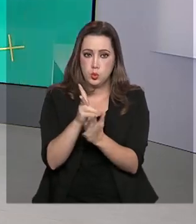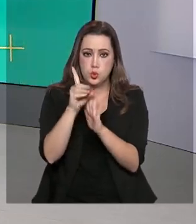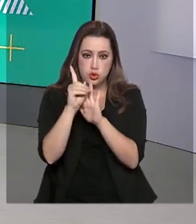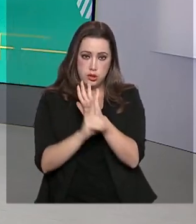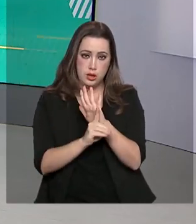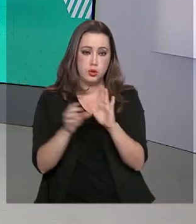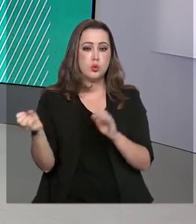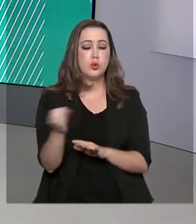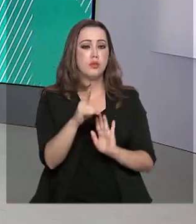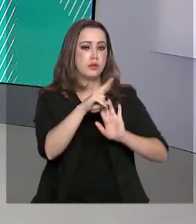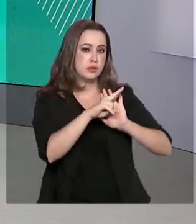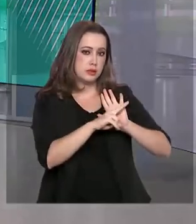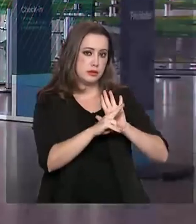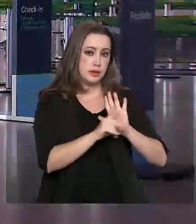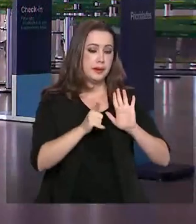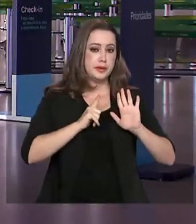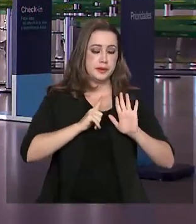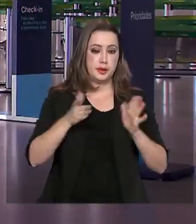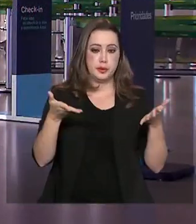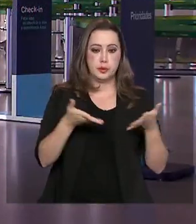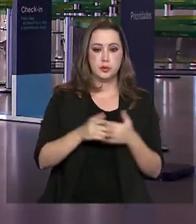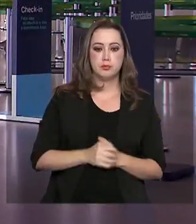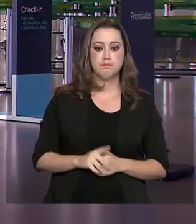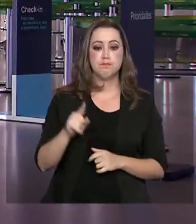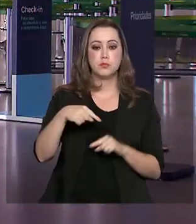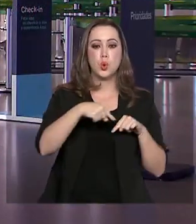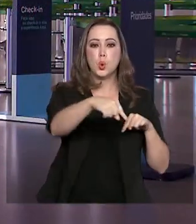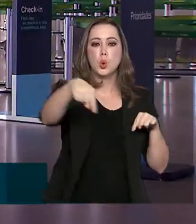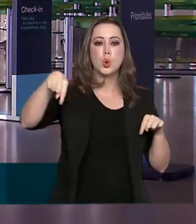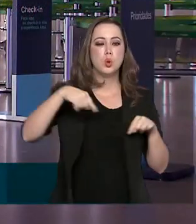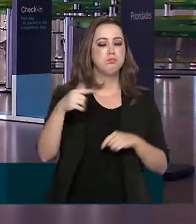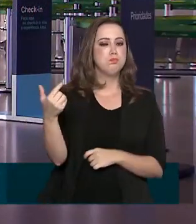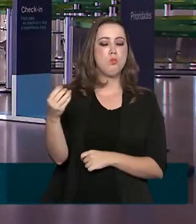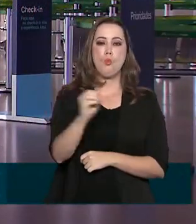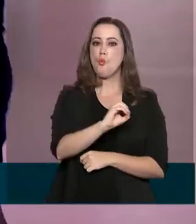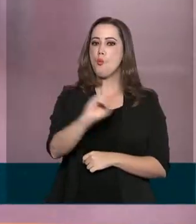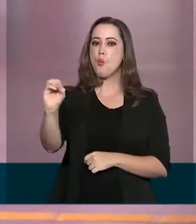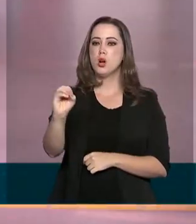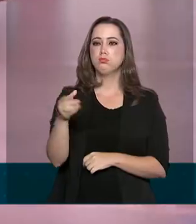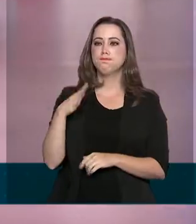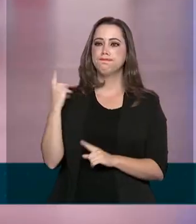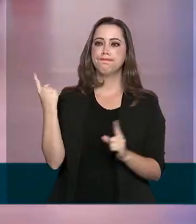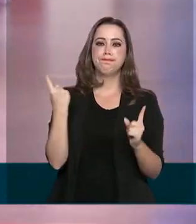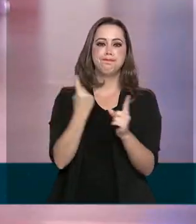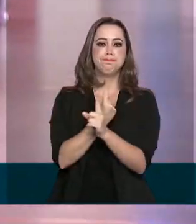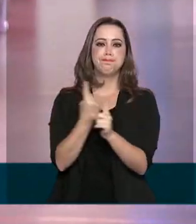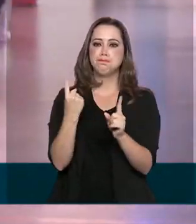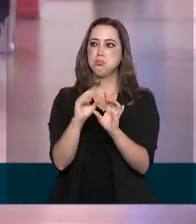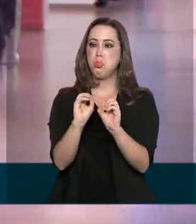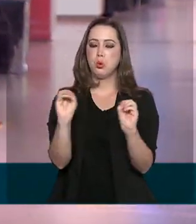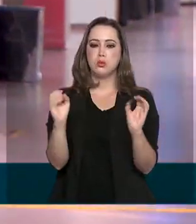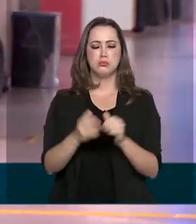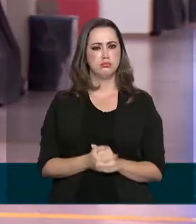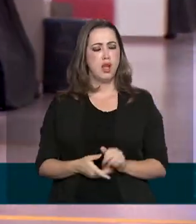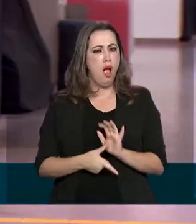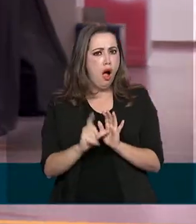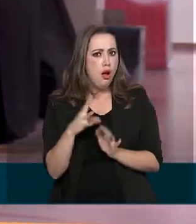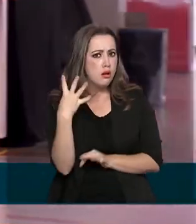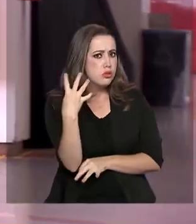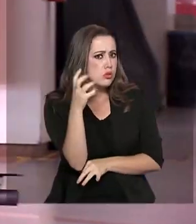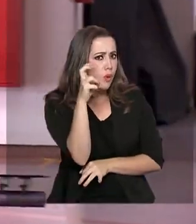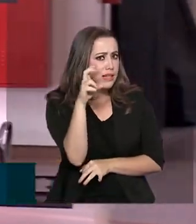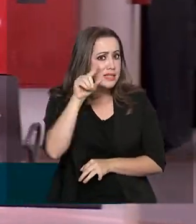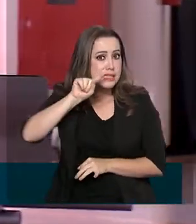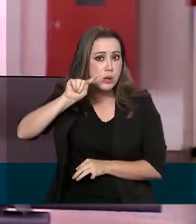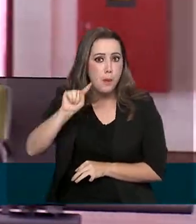vigor durante a pandemia. Um aeroporto sem passageiros. Em Brasília, onde antes circulavam 45